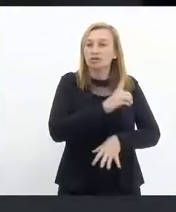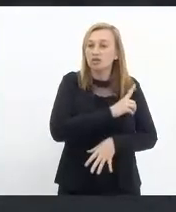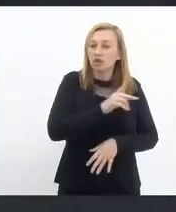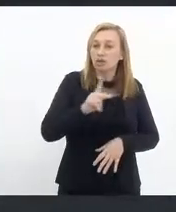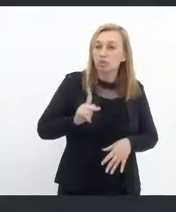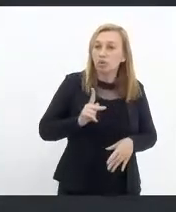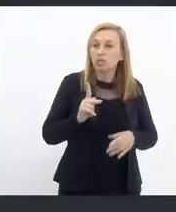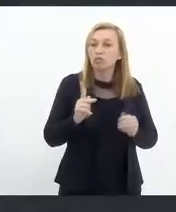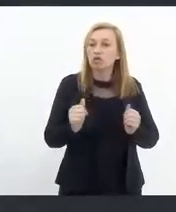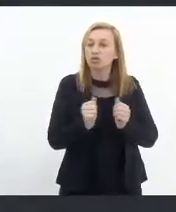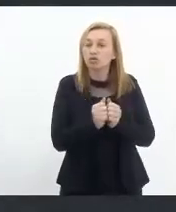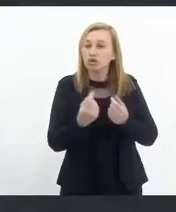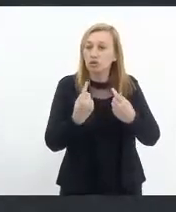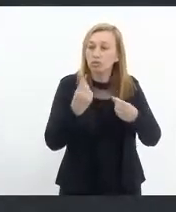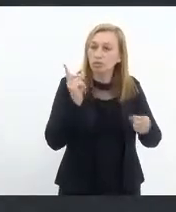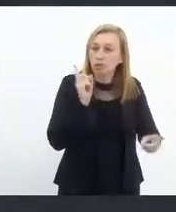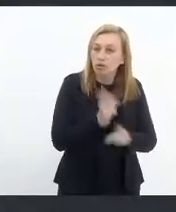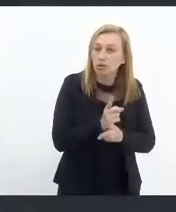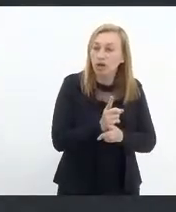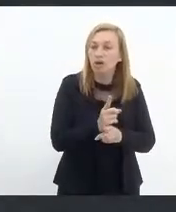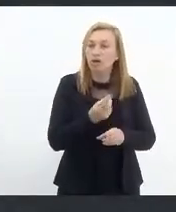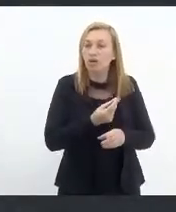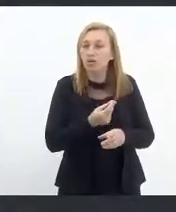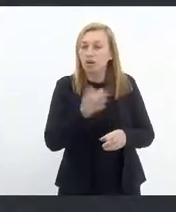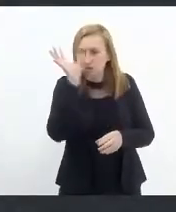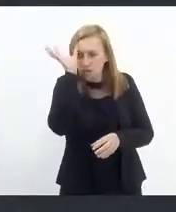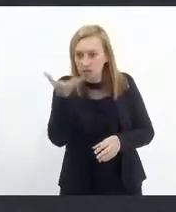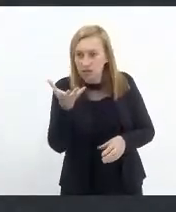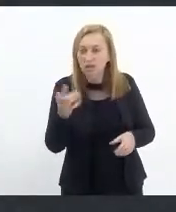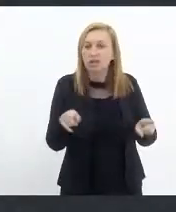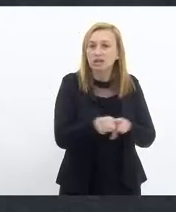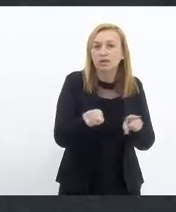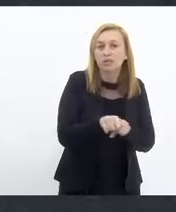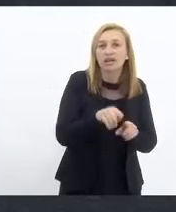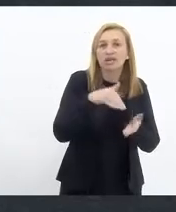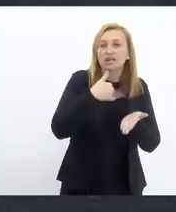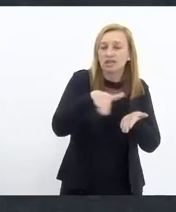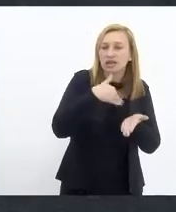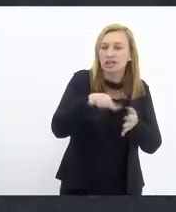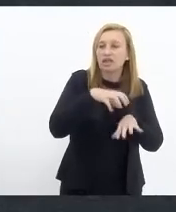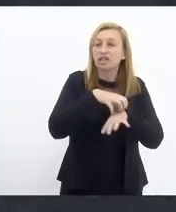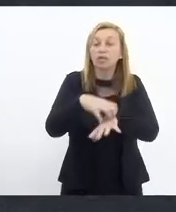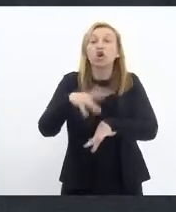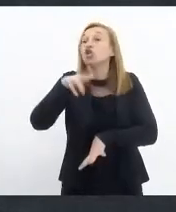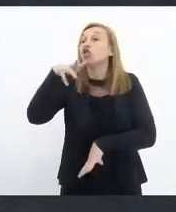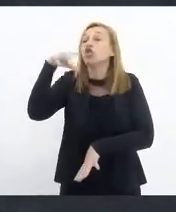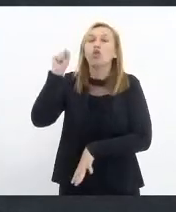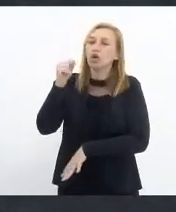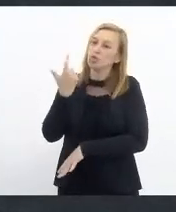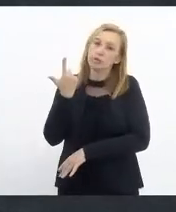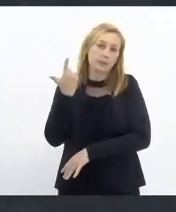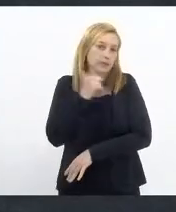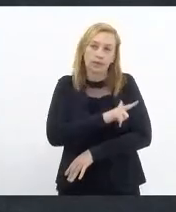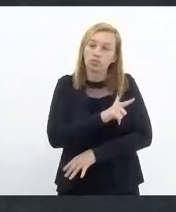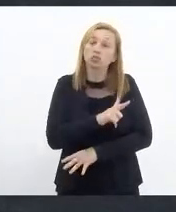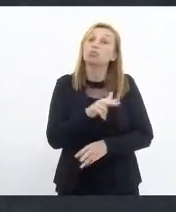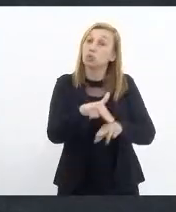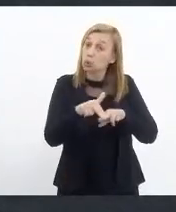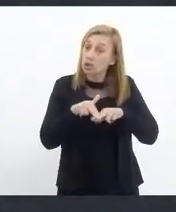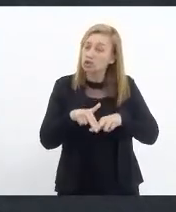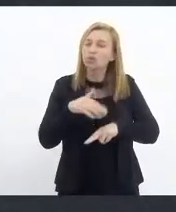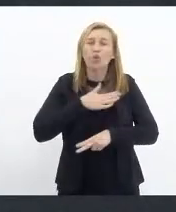saída, fizemos reunião também com a Genesa, com o secretário de transporte na época e nunca conseguimos ter êxito. Por isso,